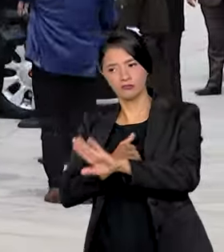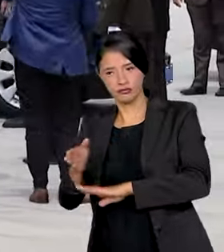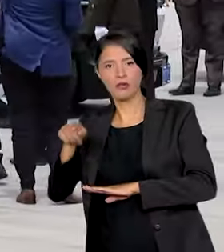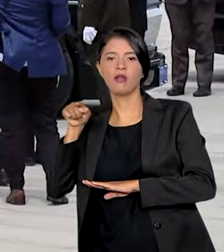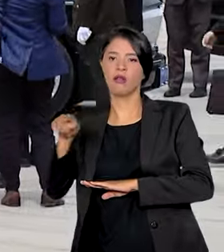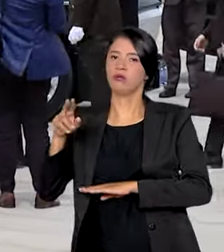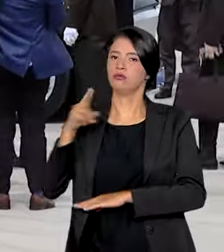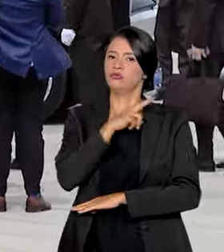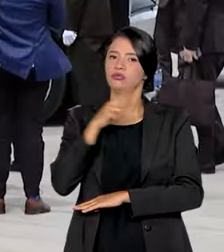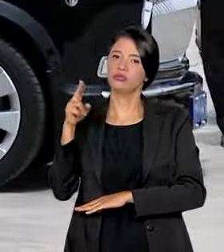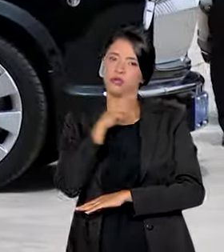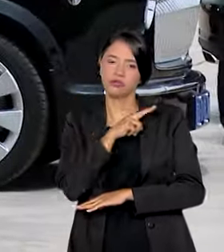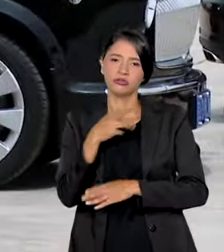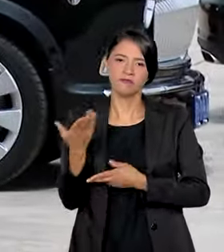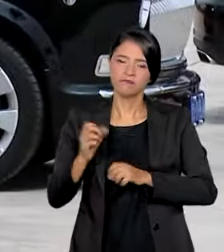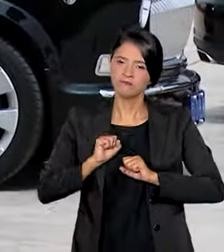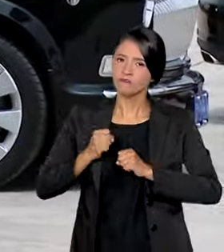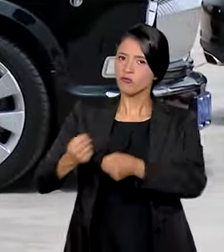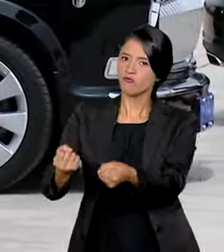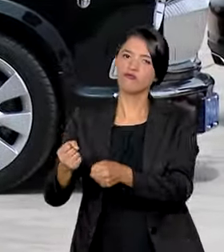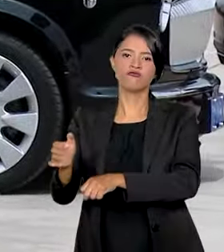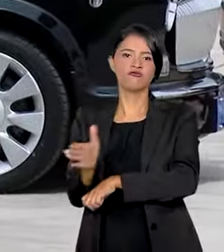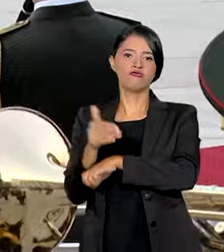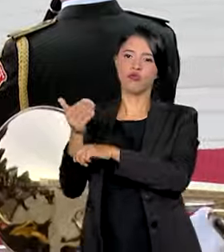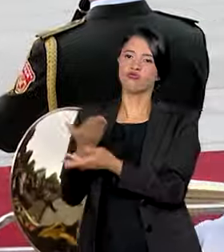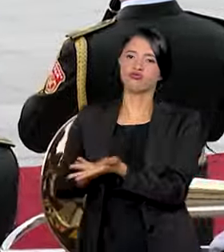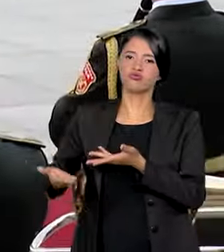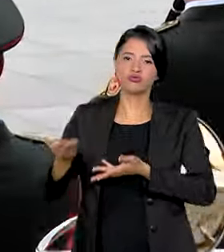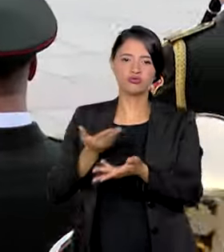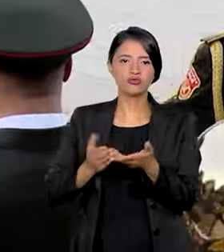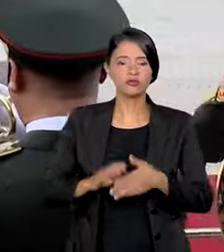obrigatória e urgente desse esforço diplomático.